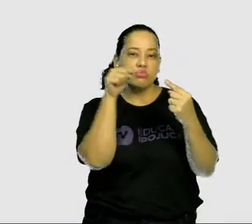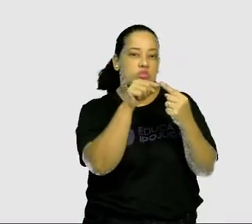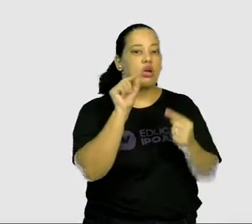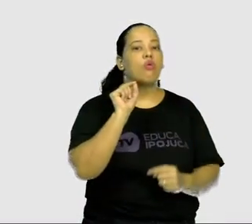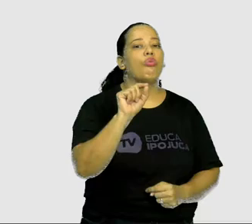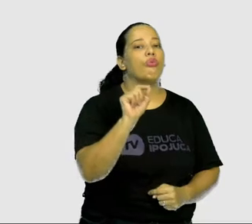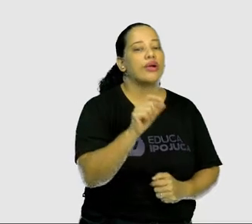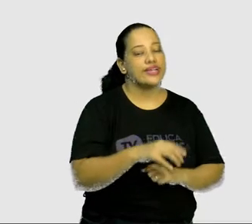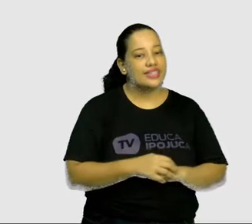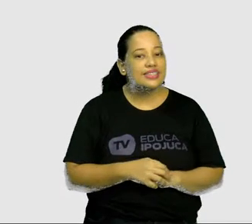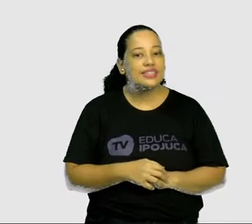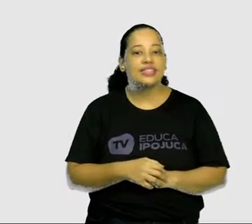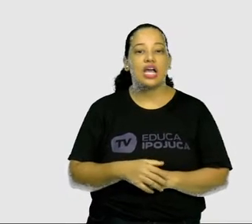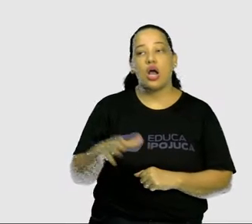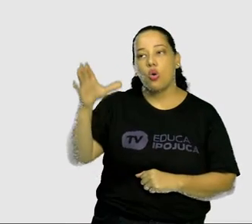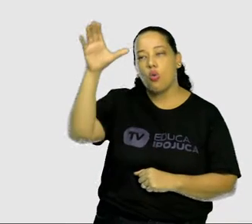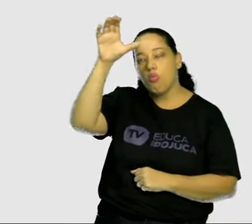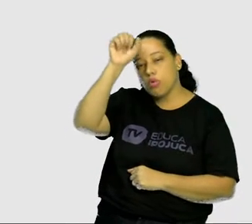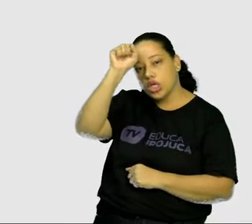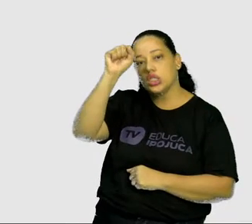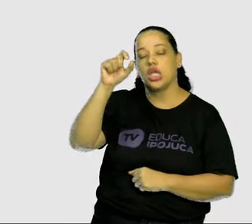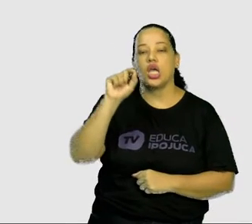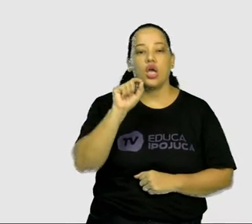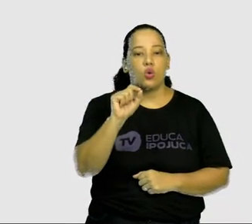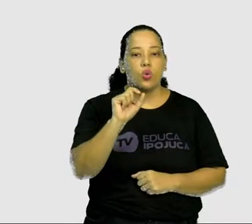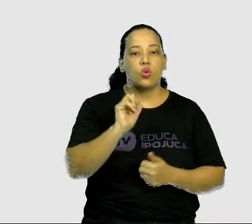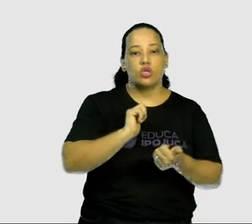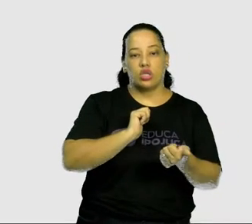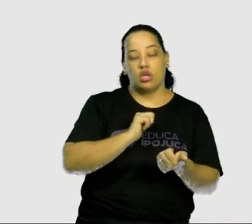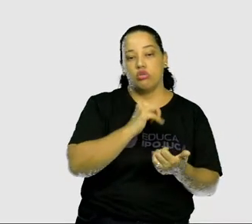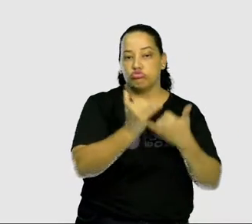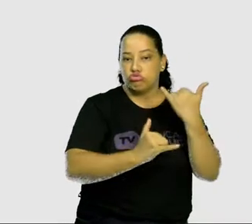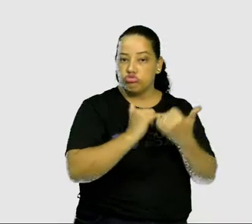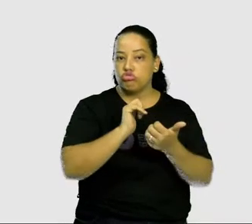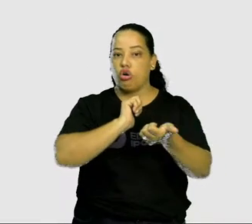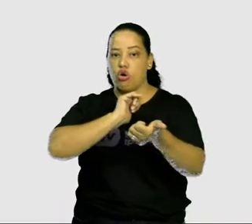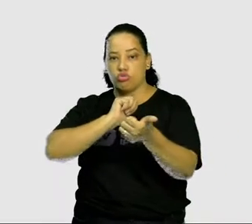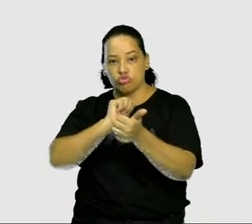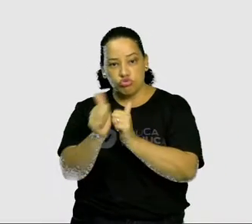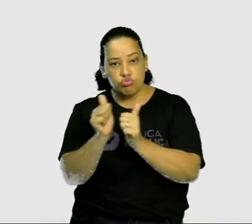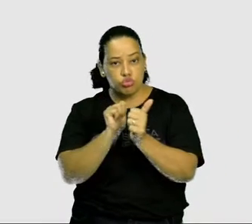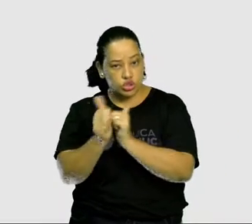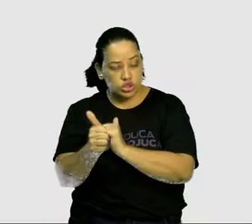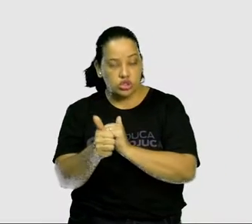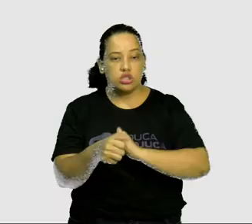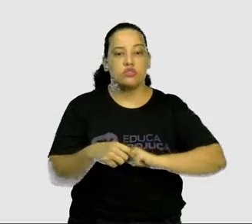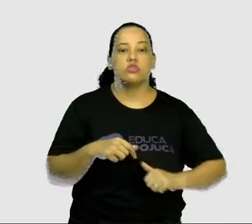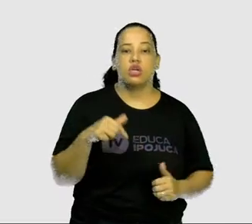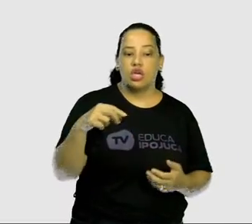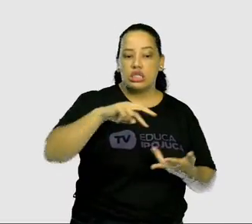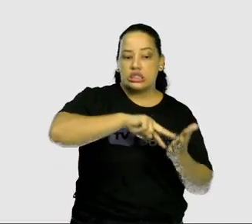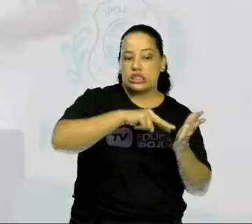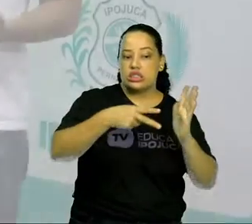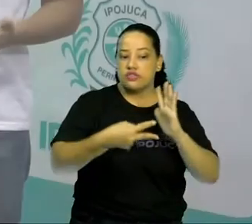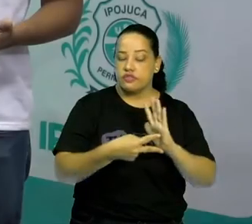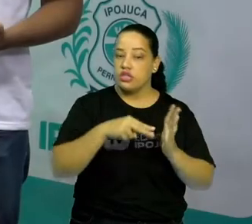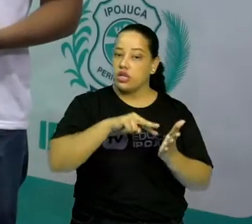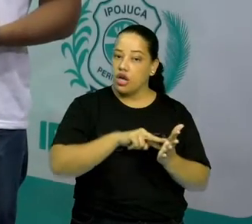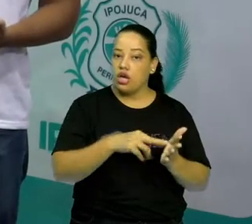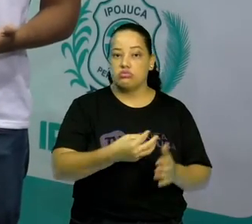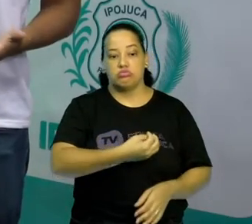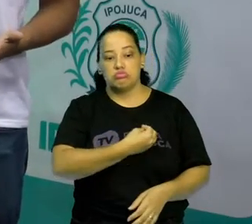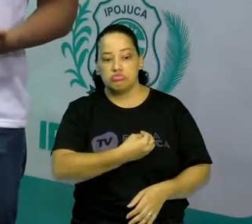os jogos esportivos, tendo como base os sentidos e os significados que são atribuídos a eles a partir da realidade